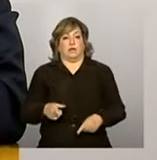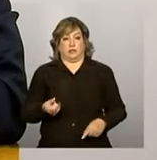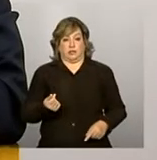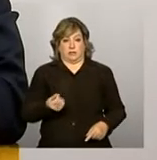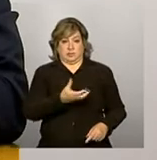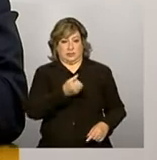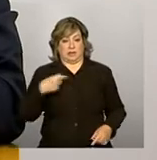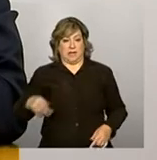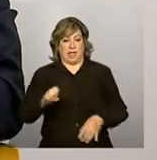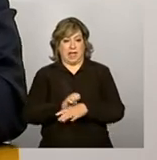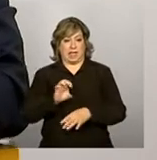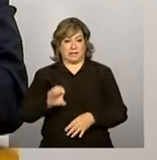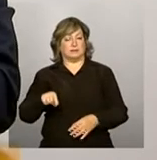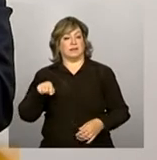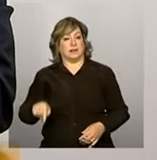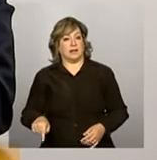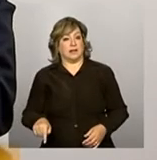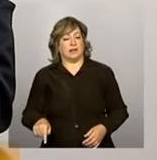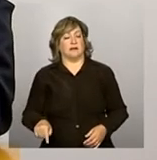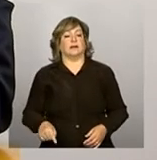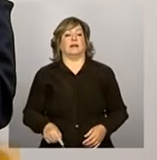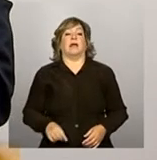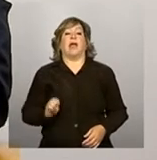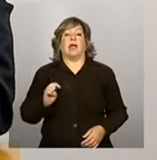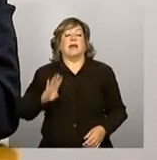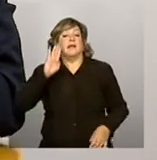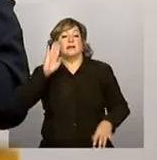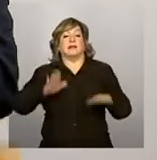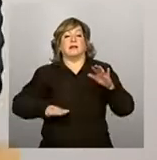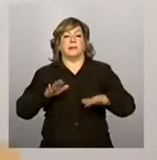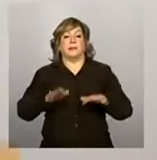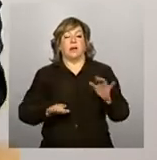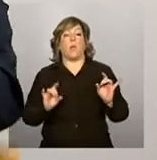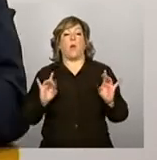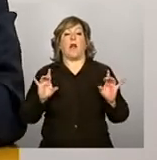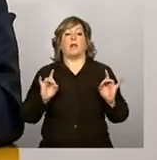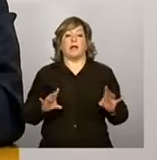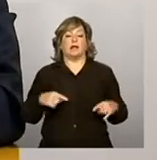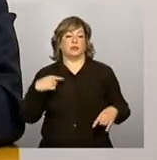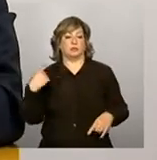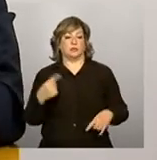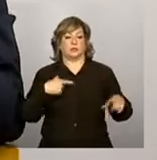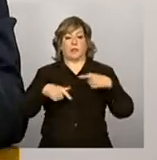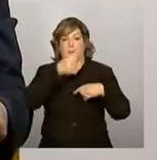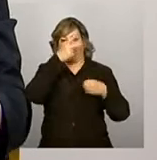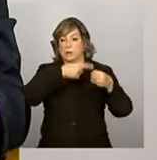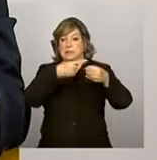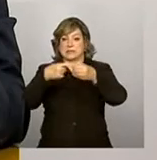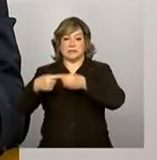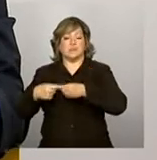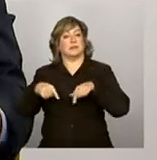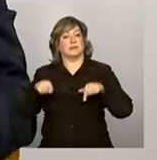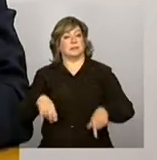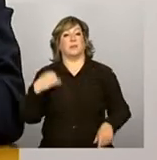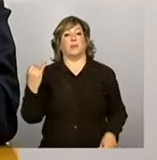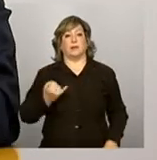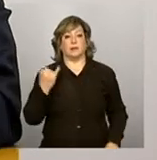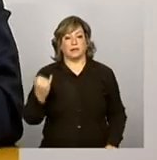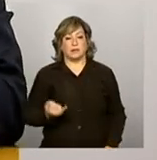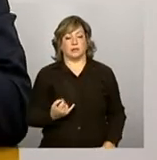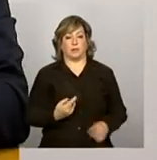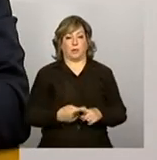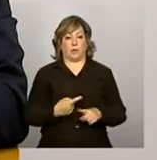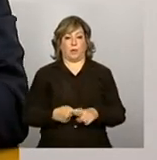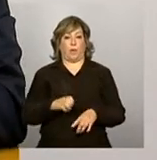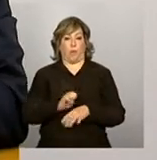recebidos pelo Estado, eles são reflexos de como está a qualidade da gestão no conjunto dos seus municípios. E isso é importante. Por quê? Porque o